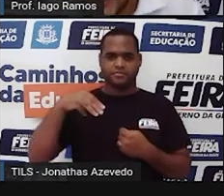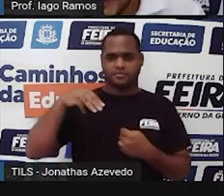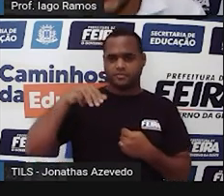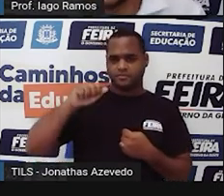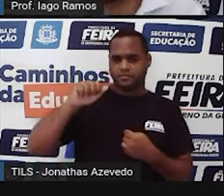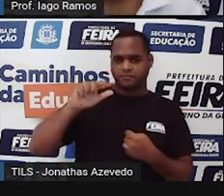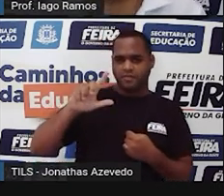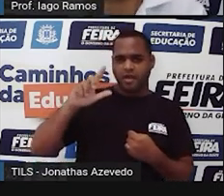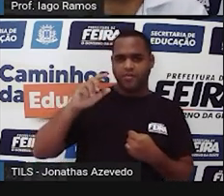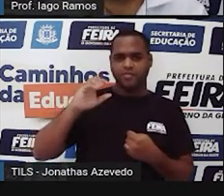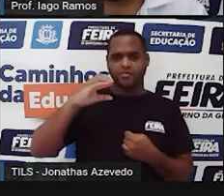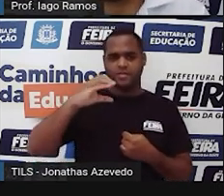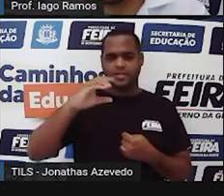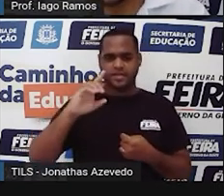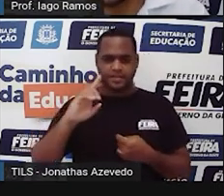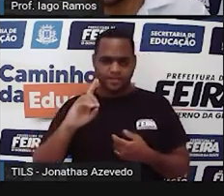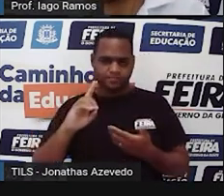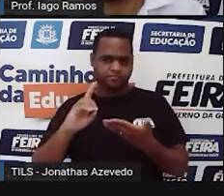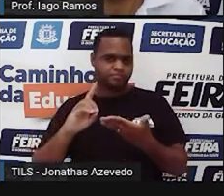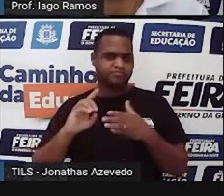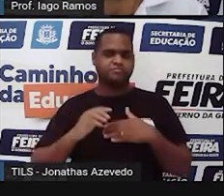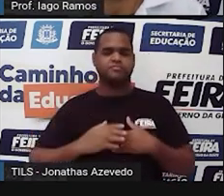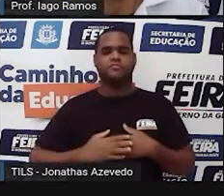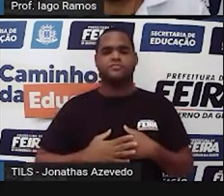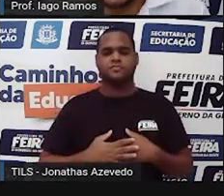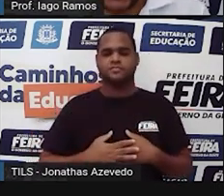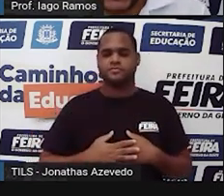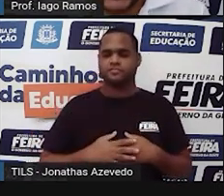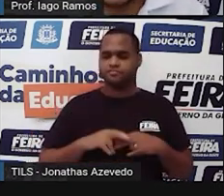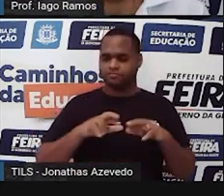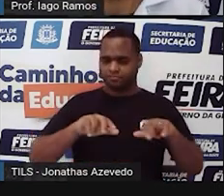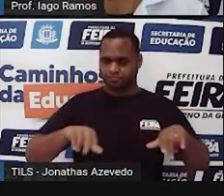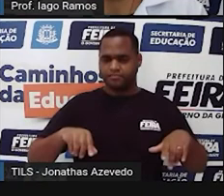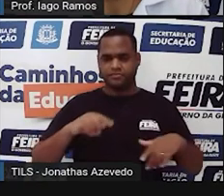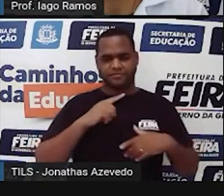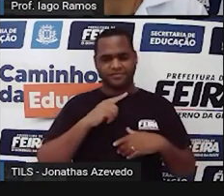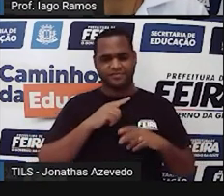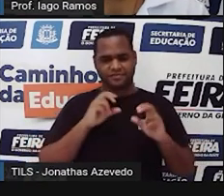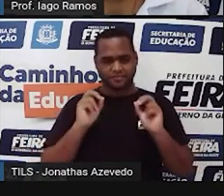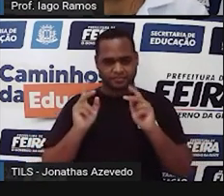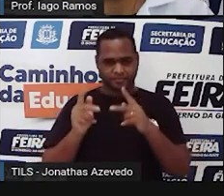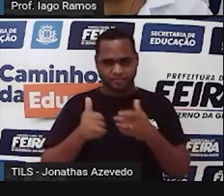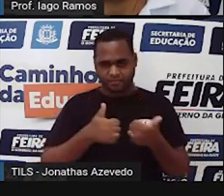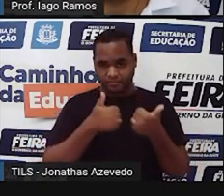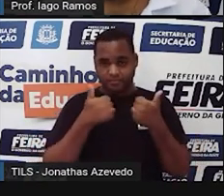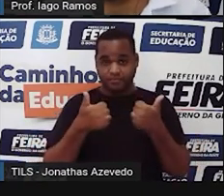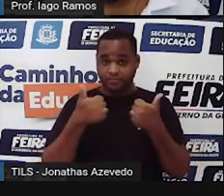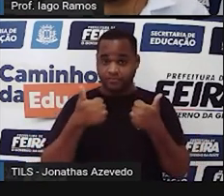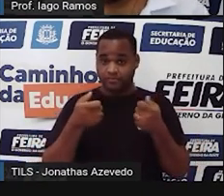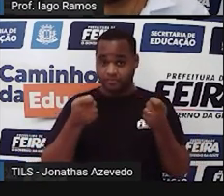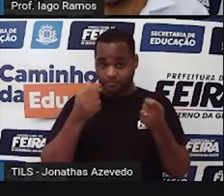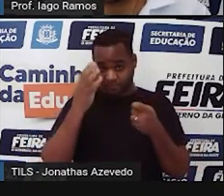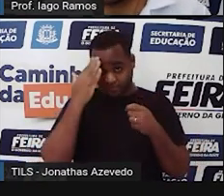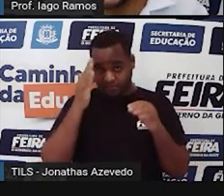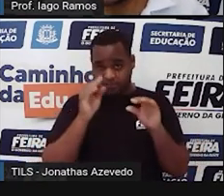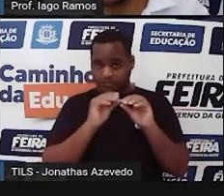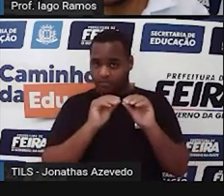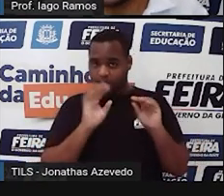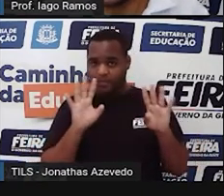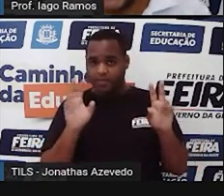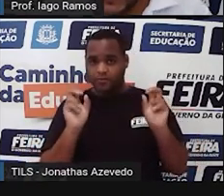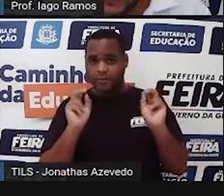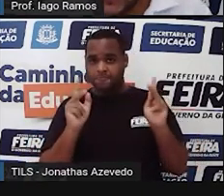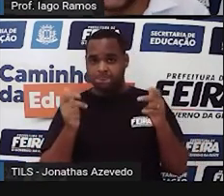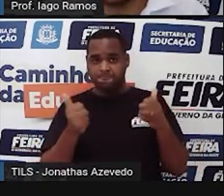quantidade de matéria, intensidade luminosa e tem outras. Tá bom? Mas até aqui entendido essa parte?